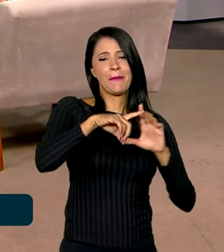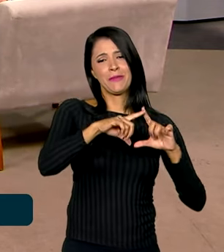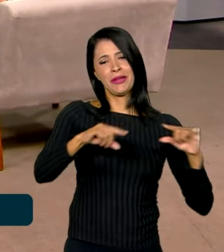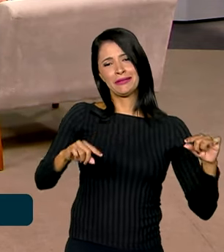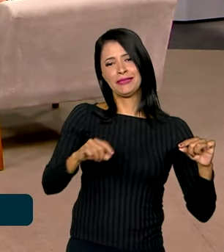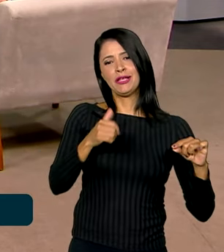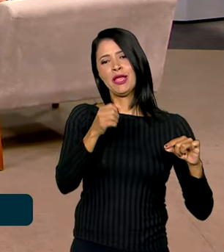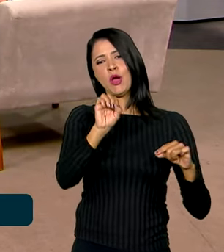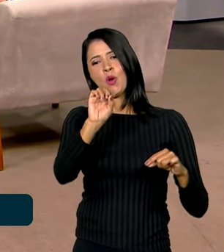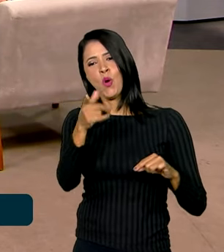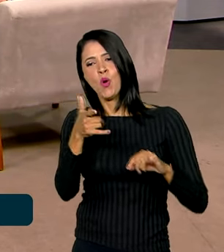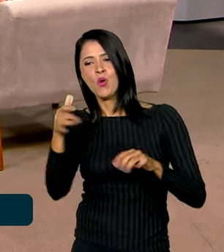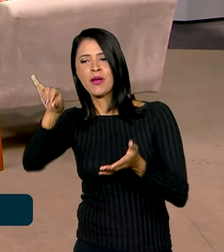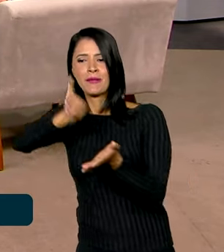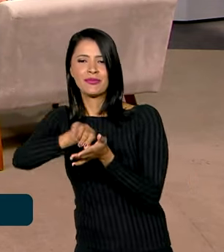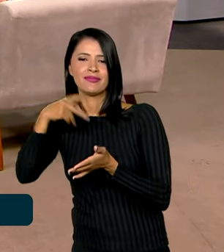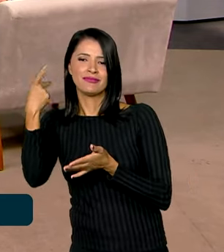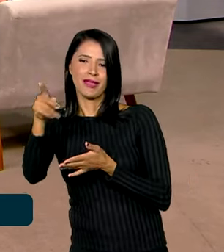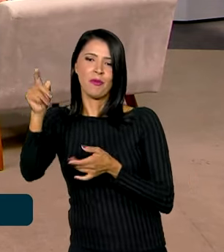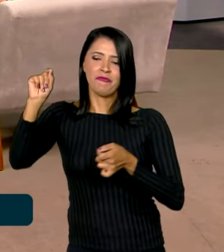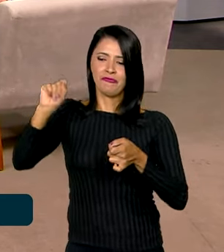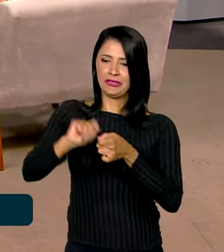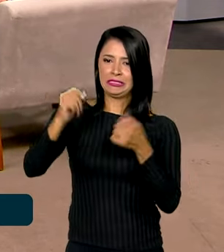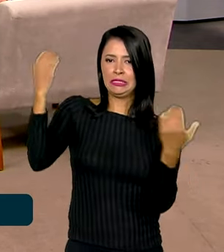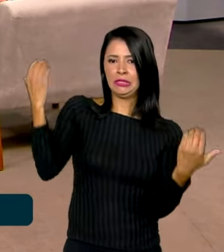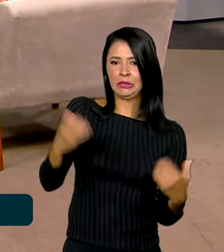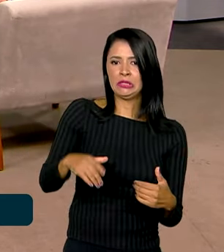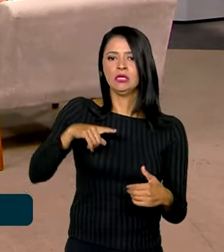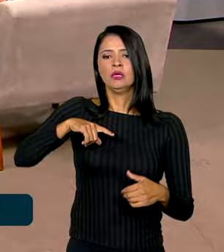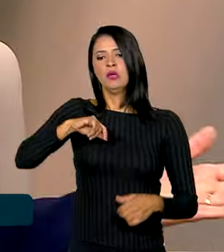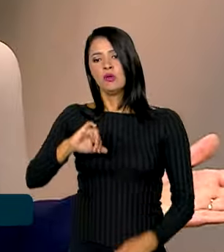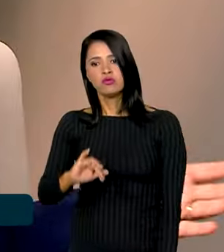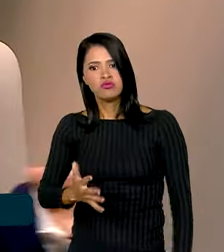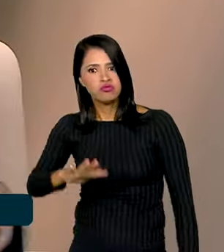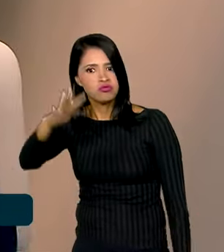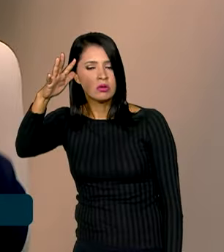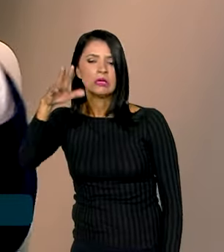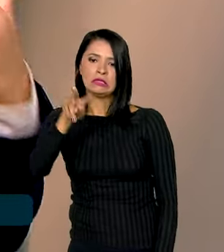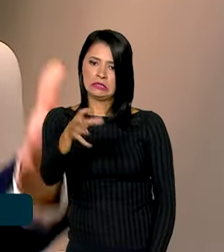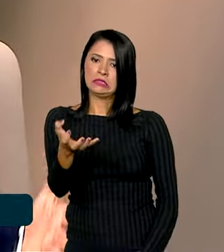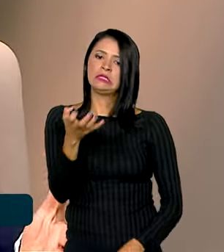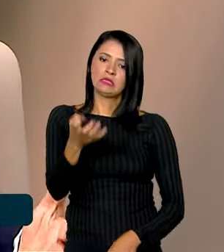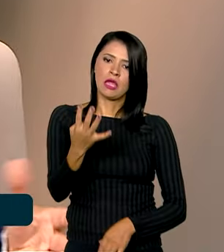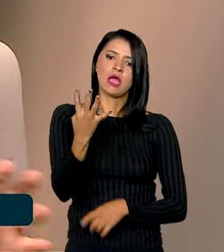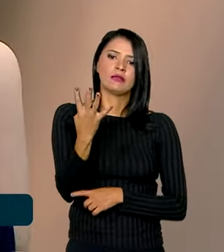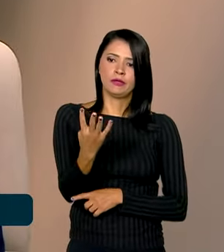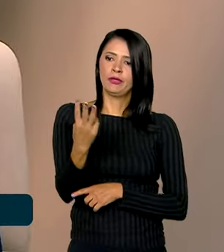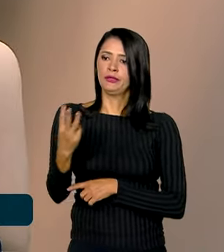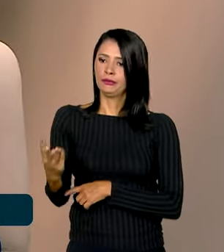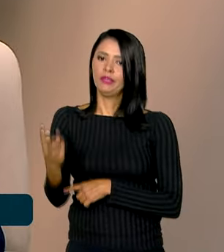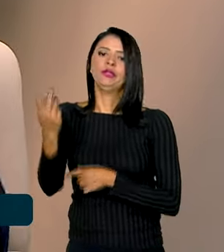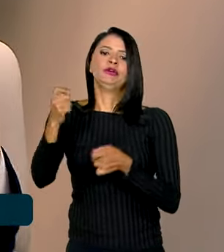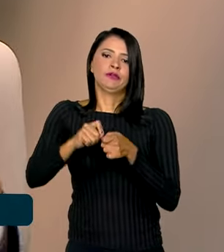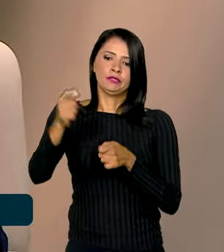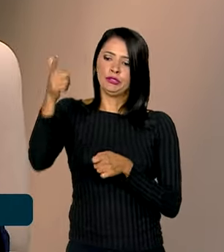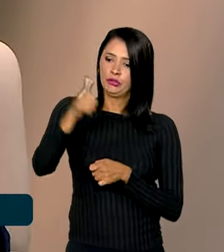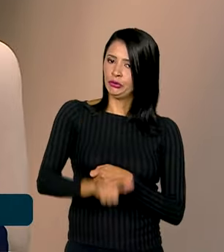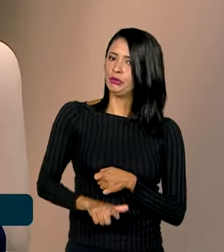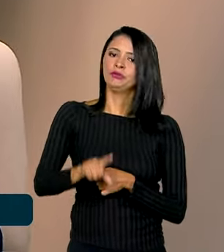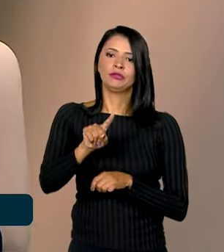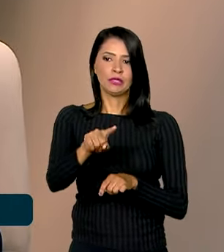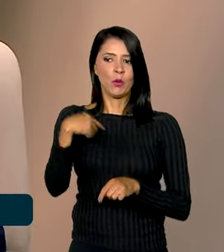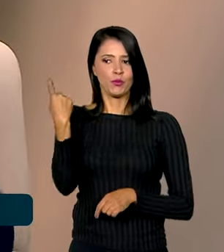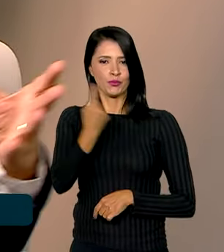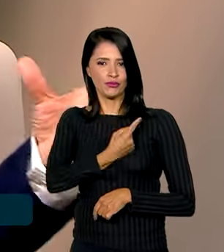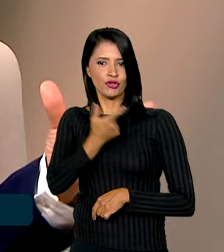capital do seu estado, para fazer um concurso, custa caro. E às vezes se ele quiser concorrer três, quatro vagas, ele tem que fazer três, quatro vezes isso. Então, na nossa visão,